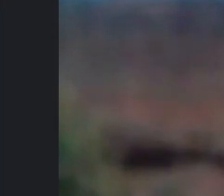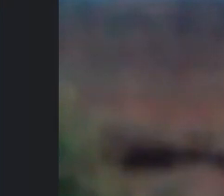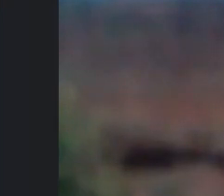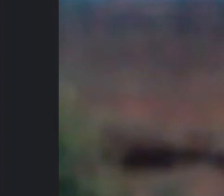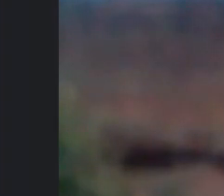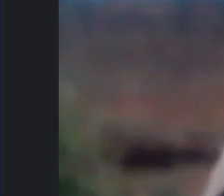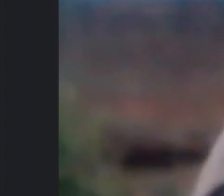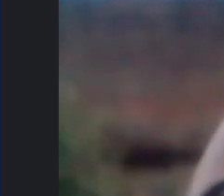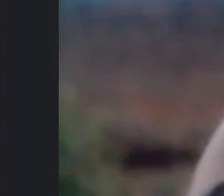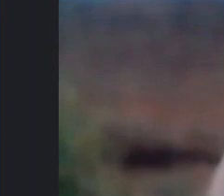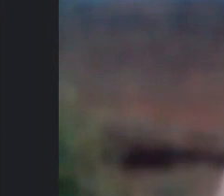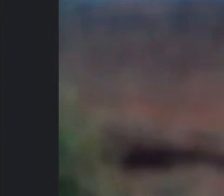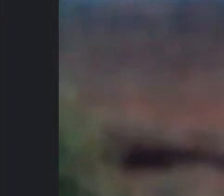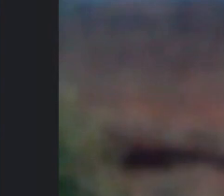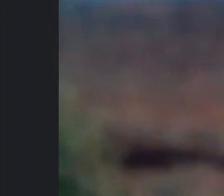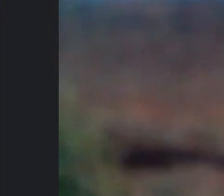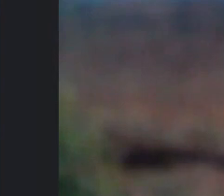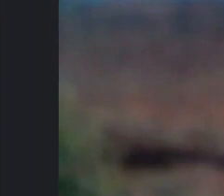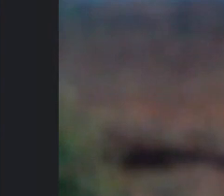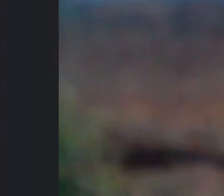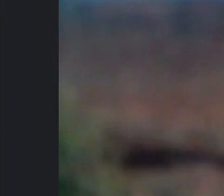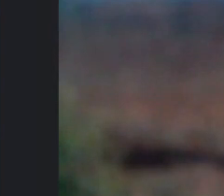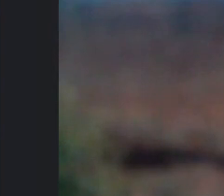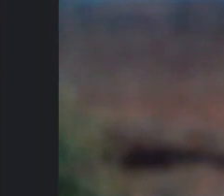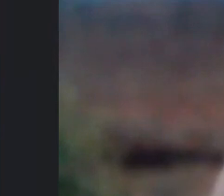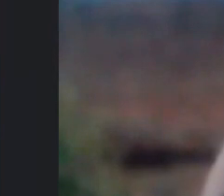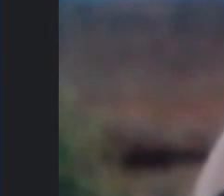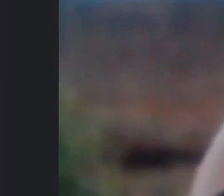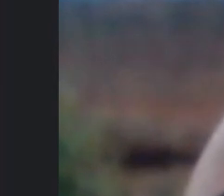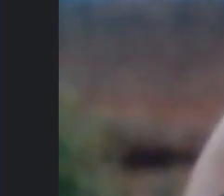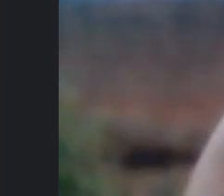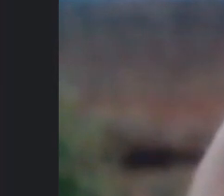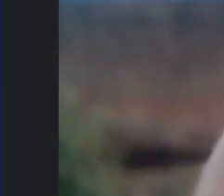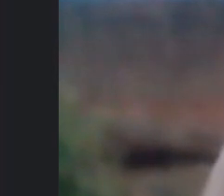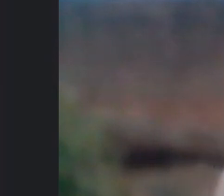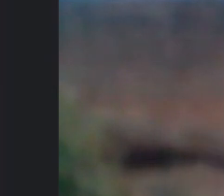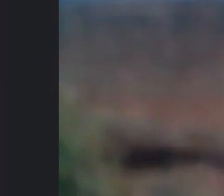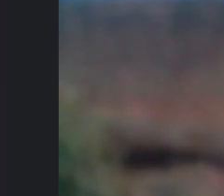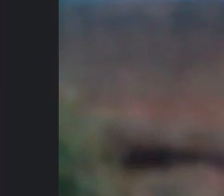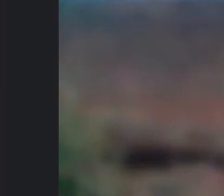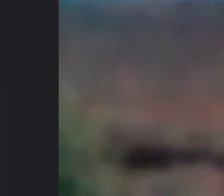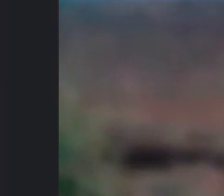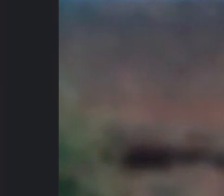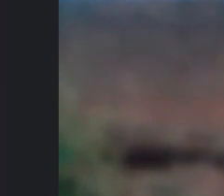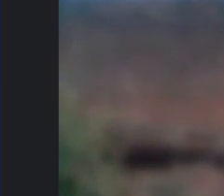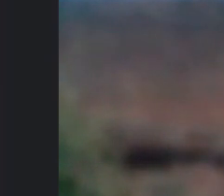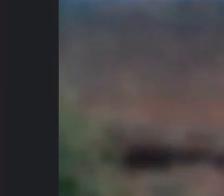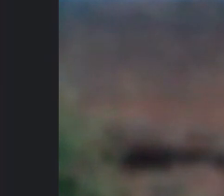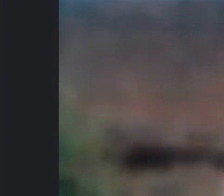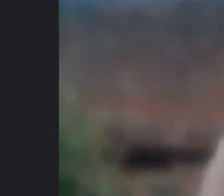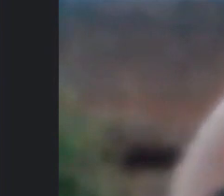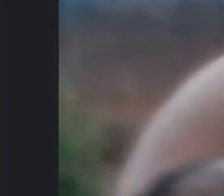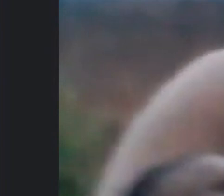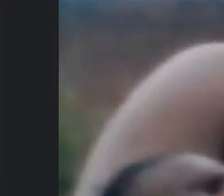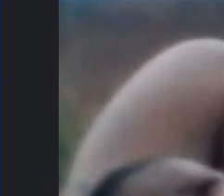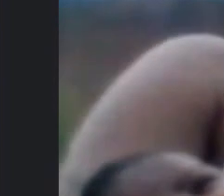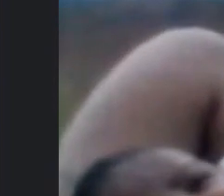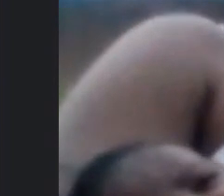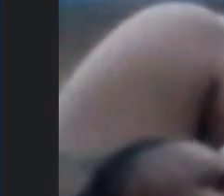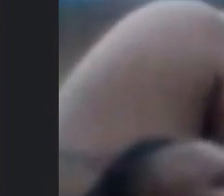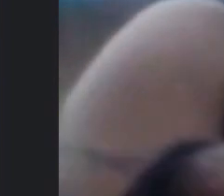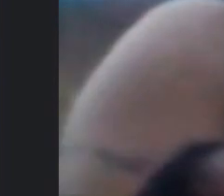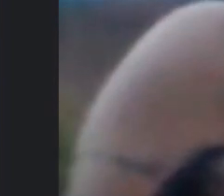talvez um pouco mais ilustrado pra algumas pessoas eu falo acho que de um lugar muito diferente da Itainara né no sentido da caminhada mesmo da